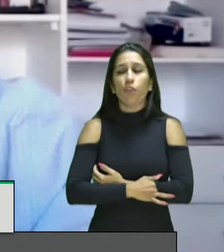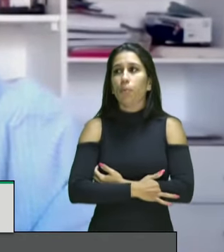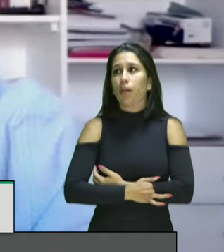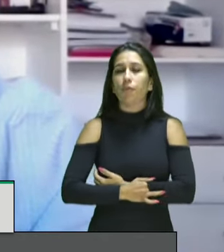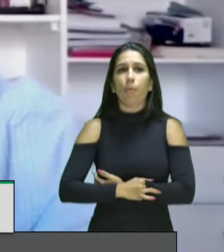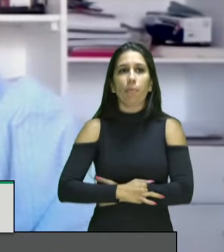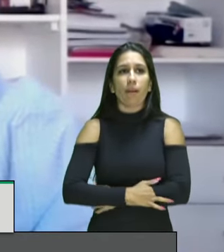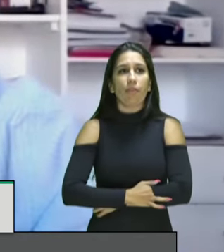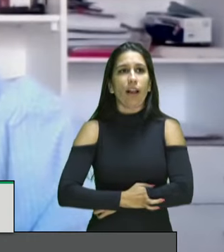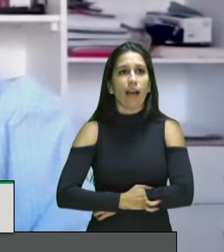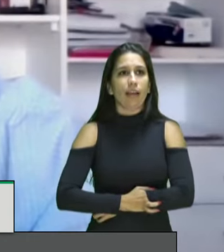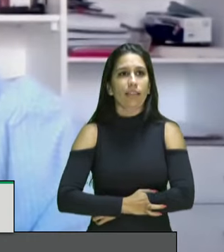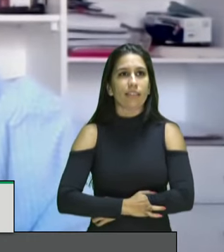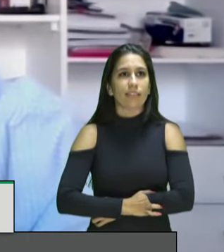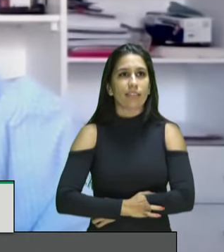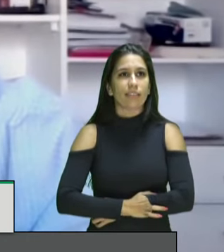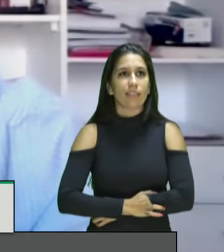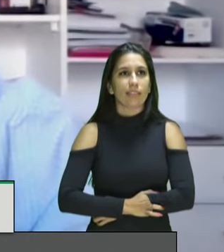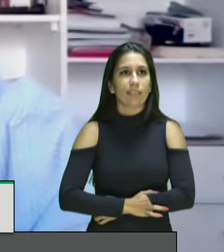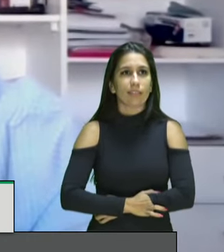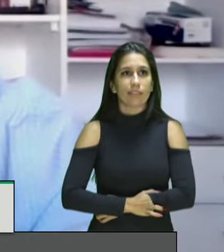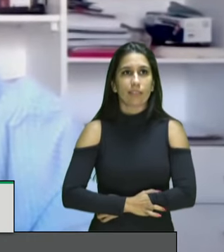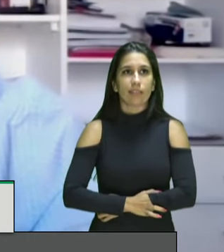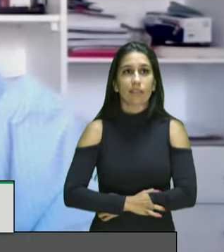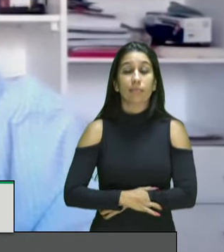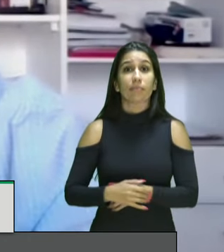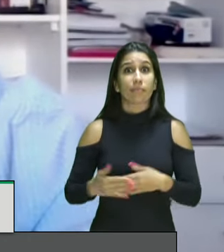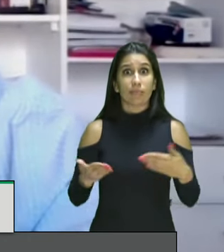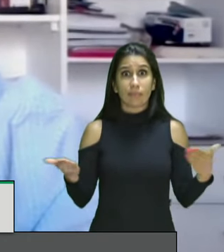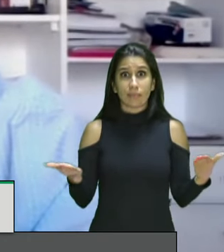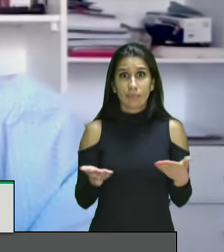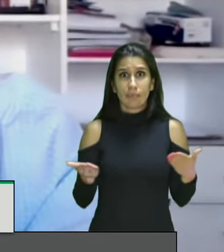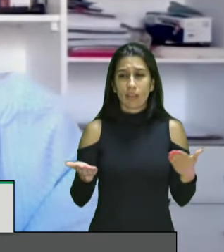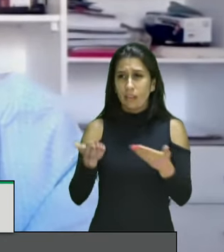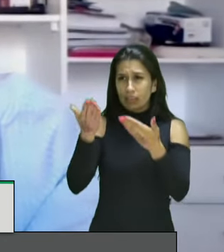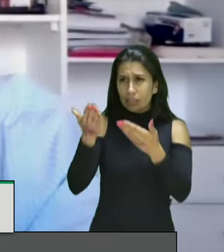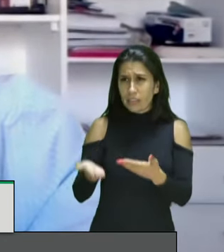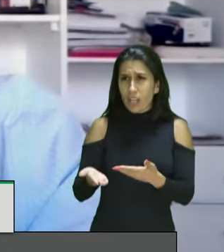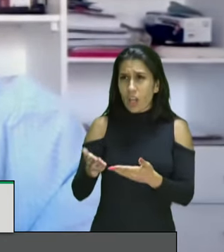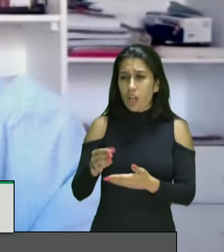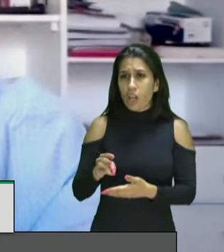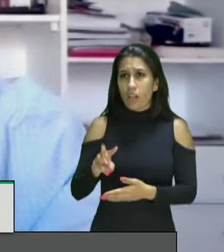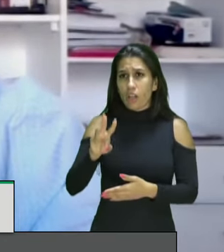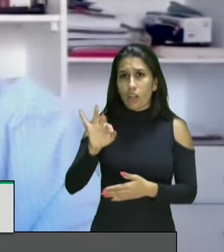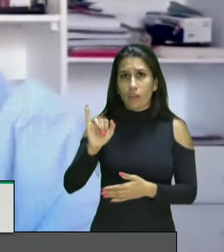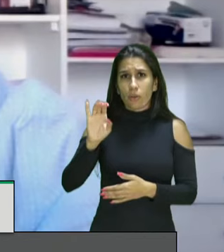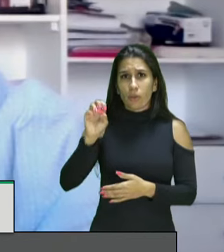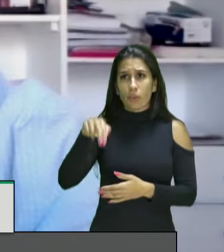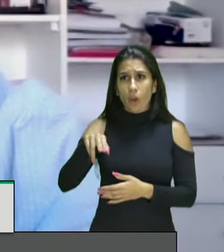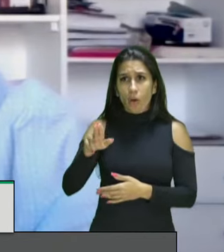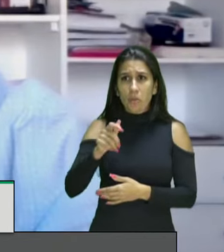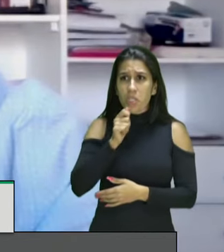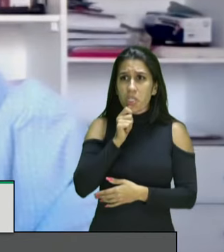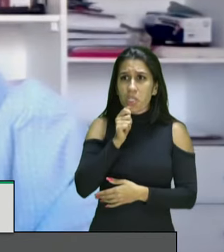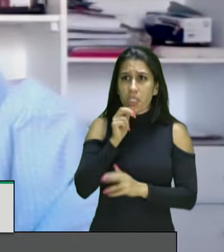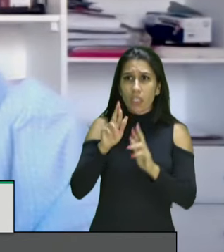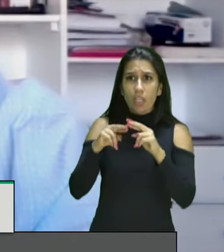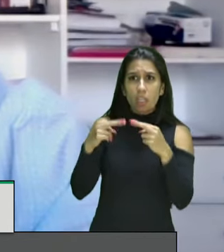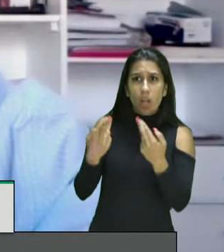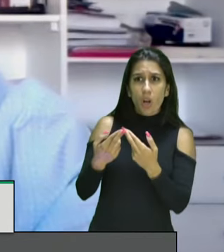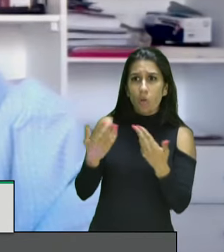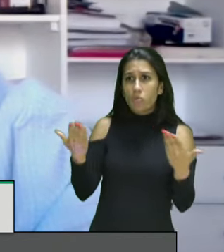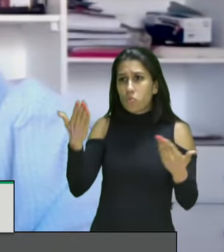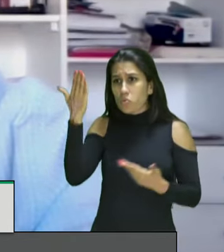desculpa muito obrigado ao senhor Ezequiel Roque não sei se o senhor Milton Nunes Toledo Júnior continua na reunião na